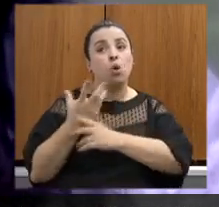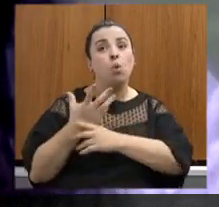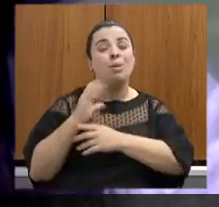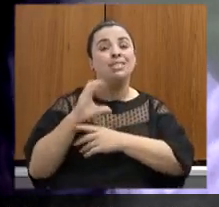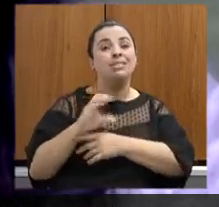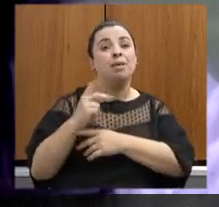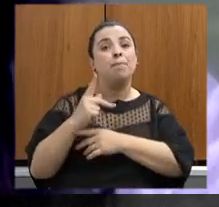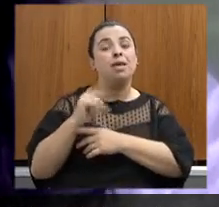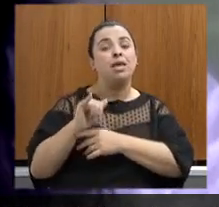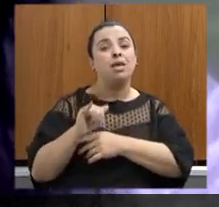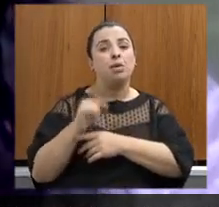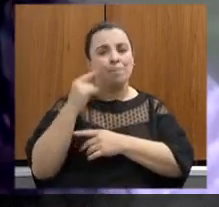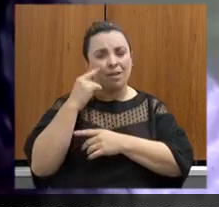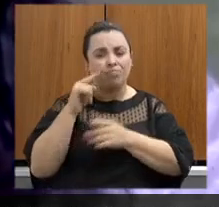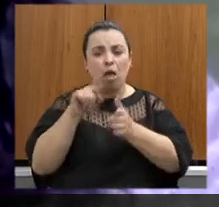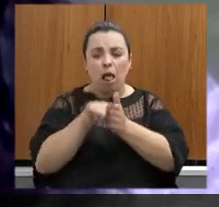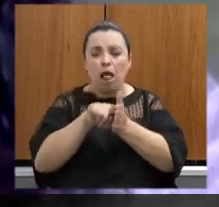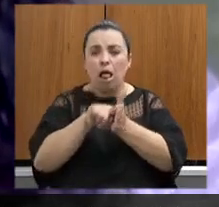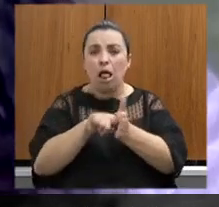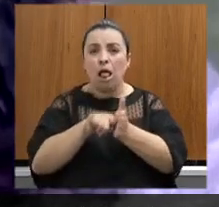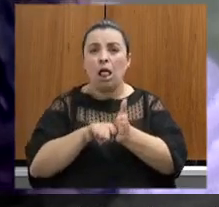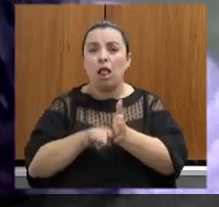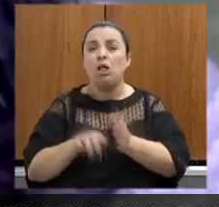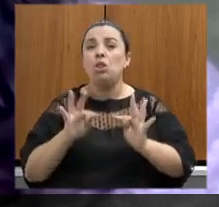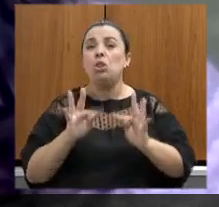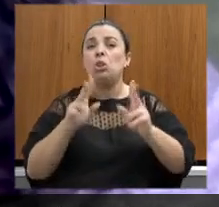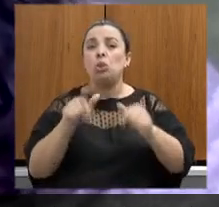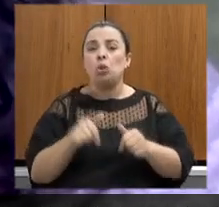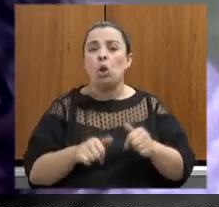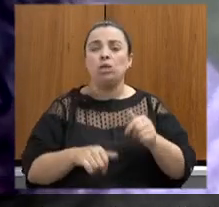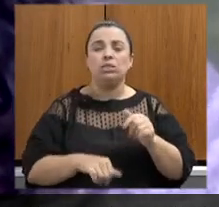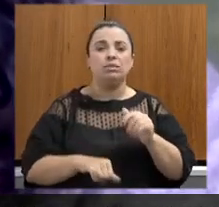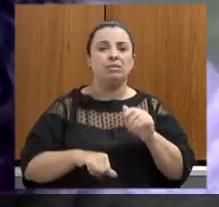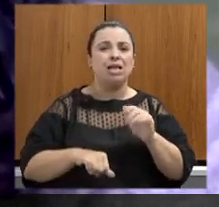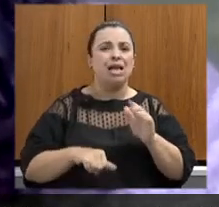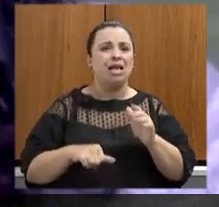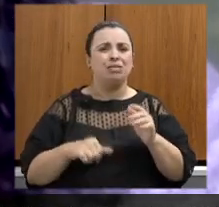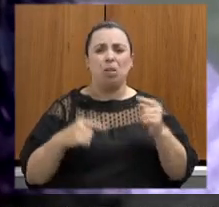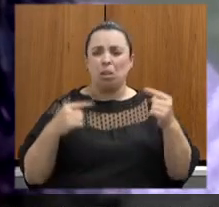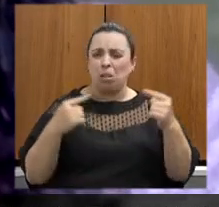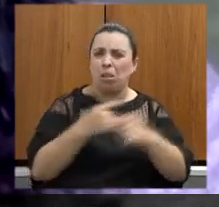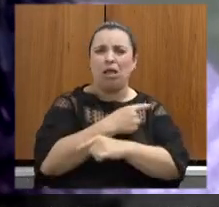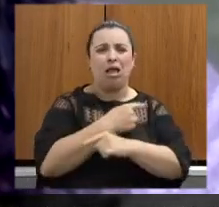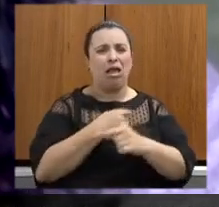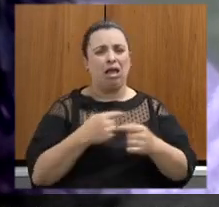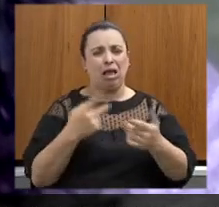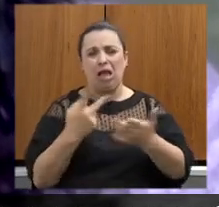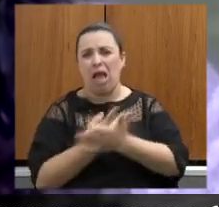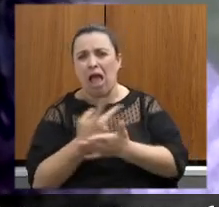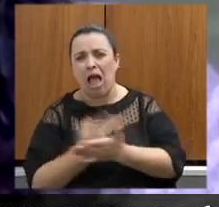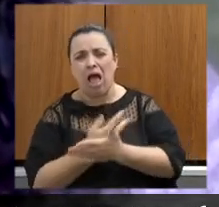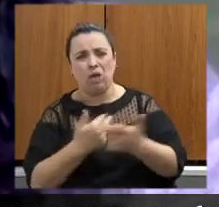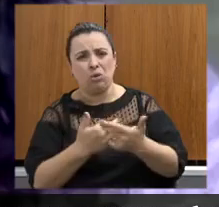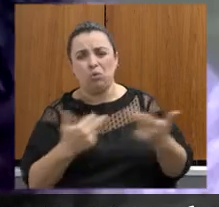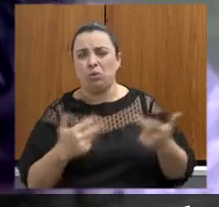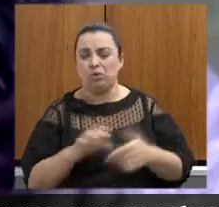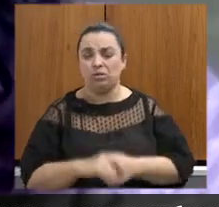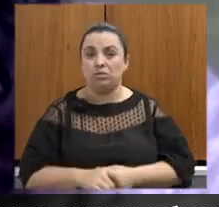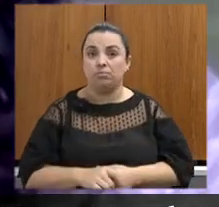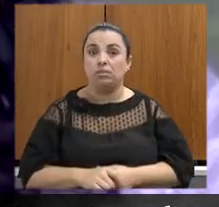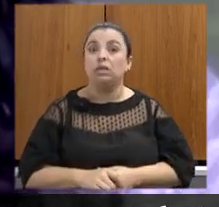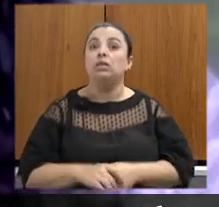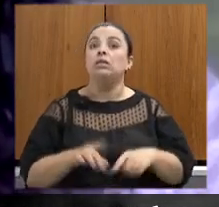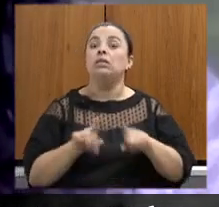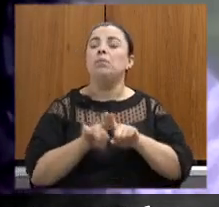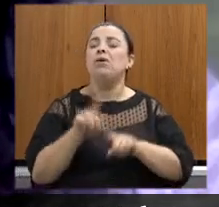essas irregularidades apresentadas e queria aqui destacar que num primeiro momento